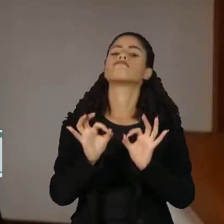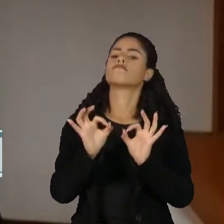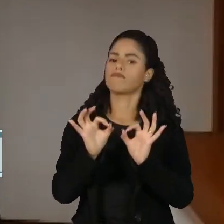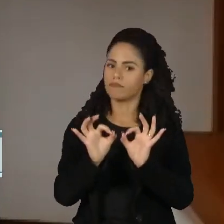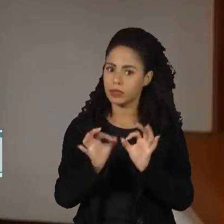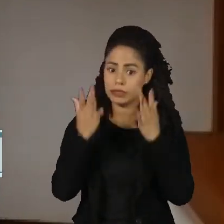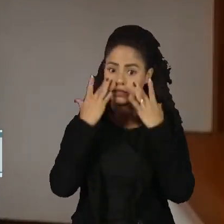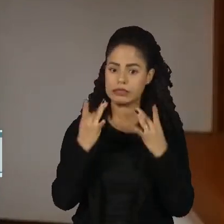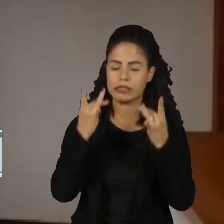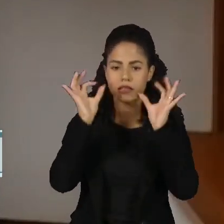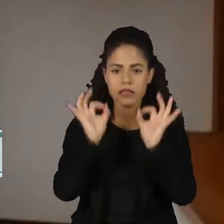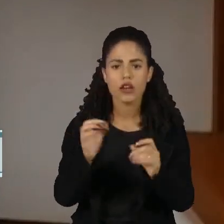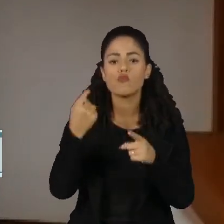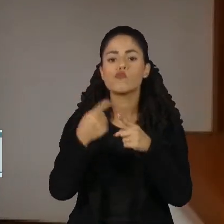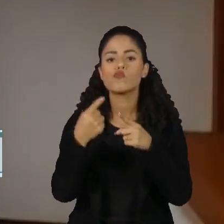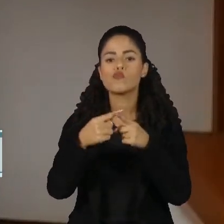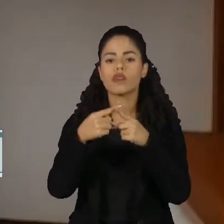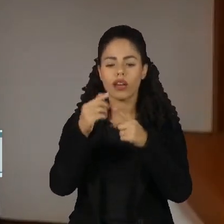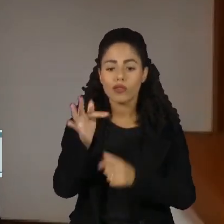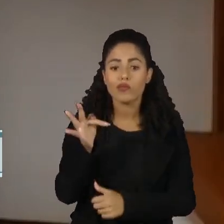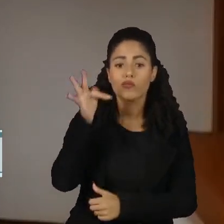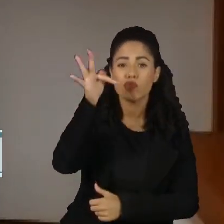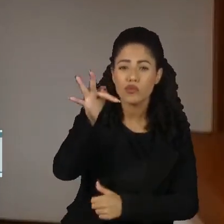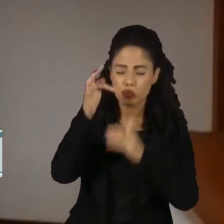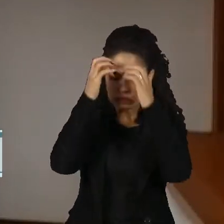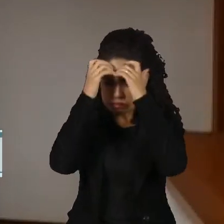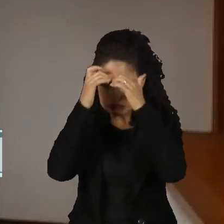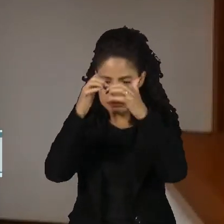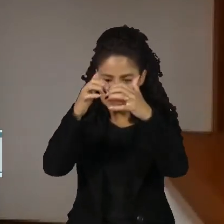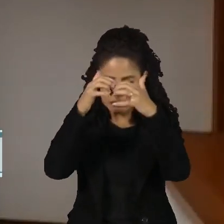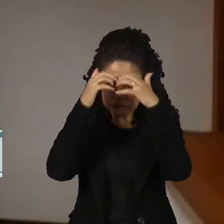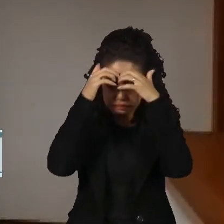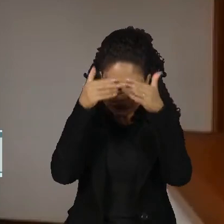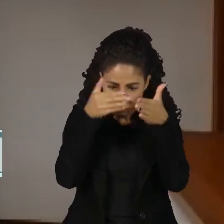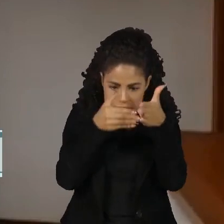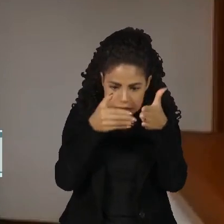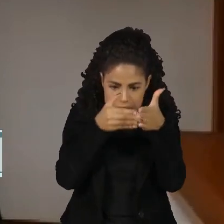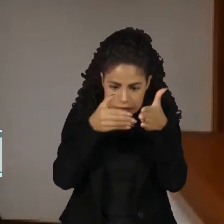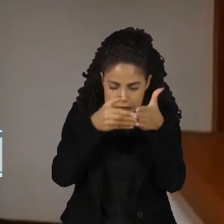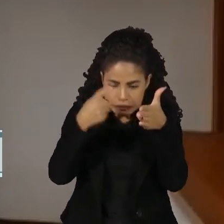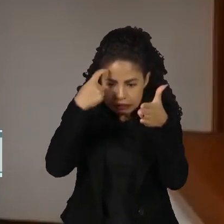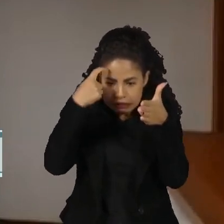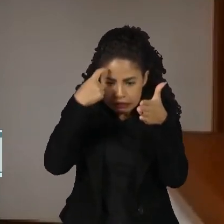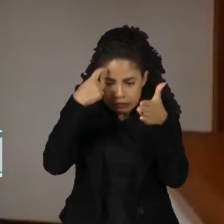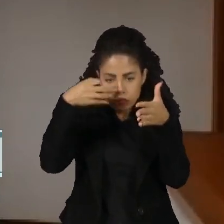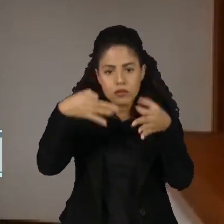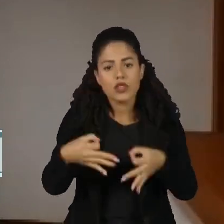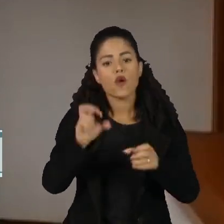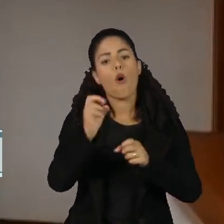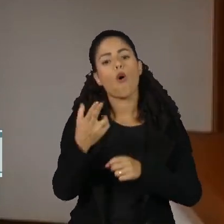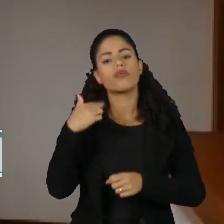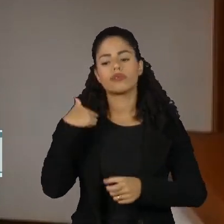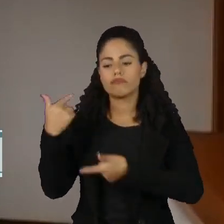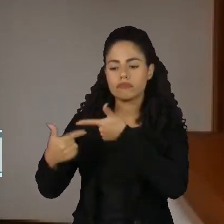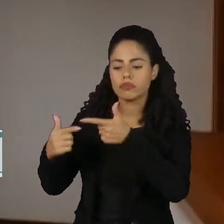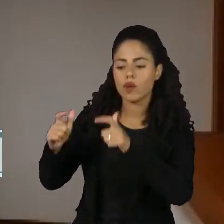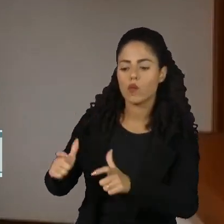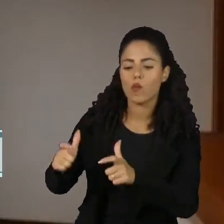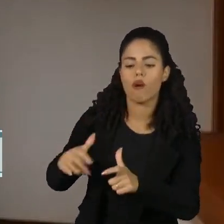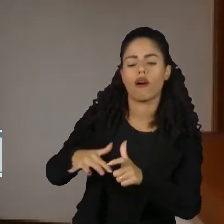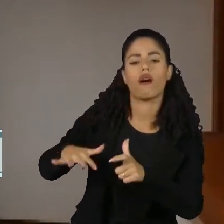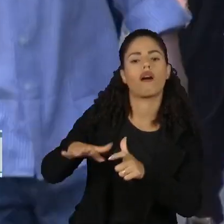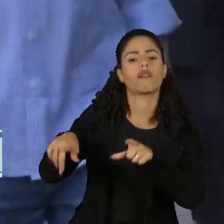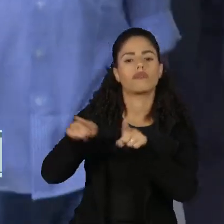problema, porque isso pode limitar algumas escolhas que essas mulheres façam ou alguns empregos que elas estejam aptas